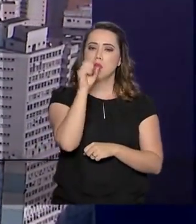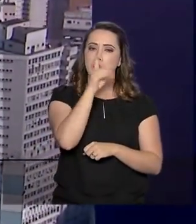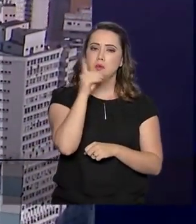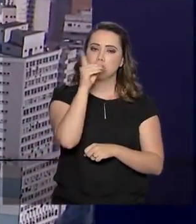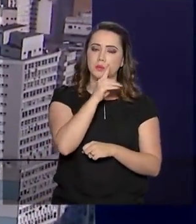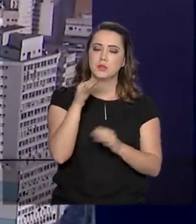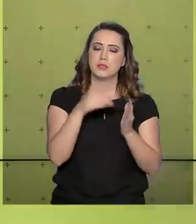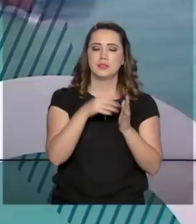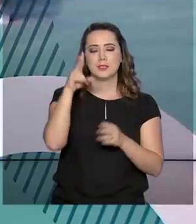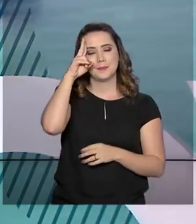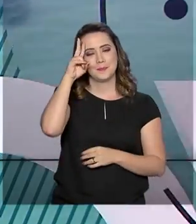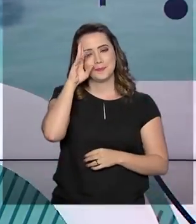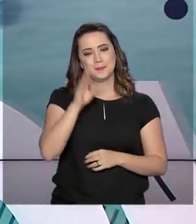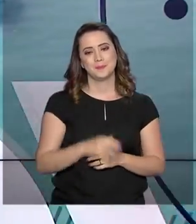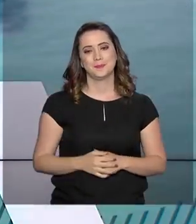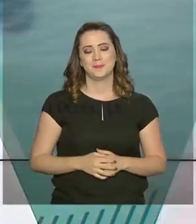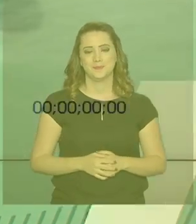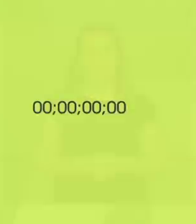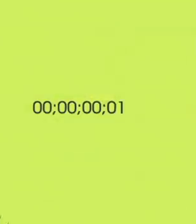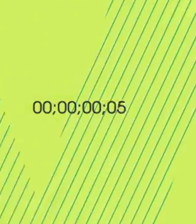fim de semana e até segunda-feira.